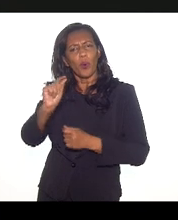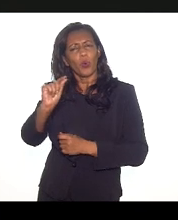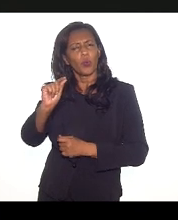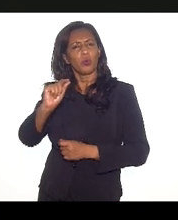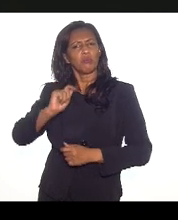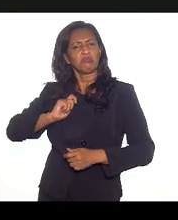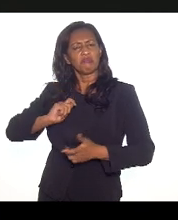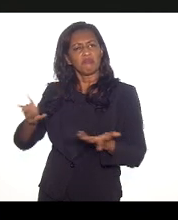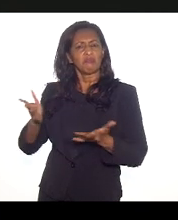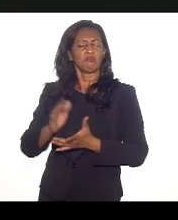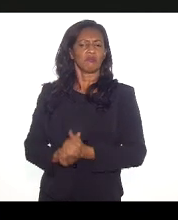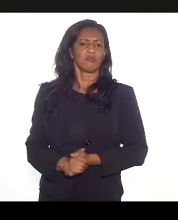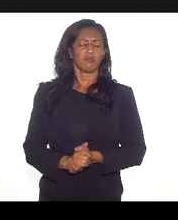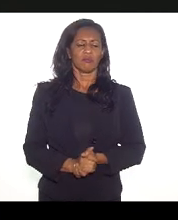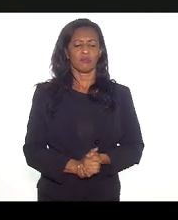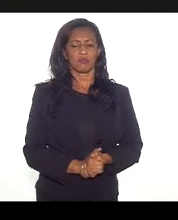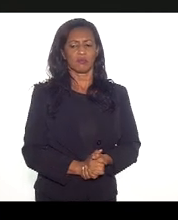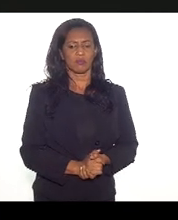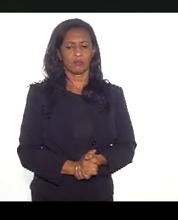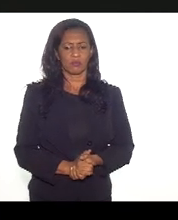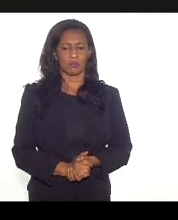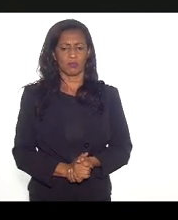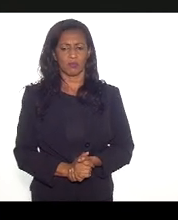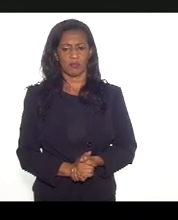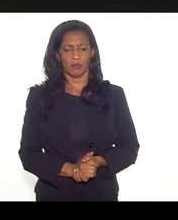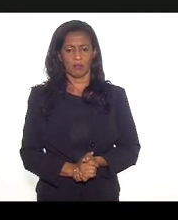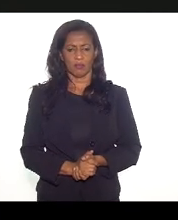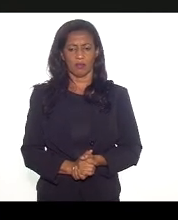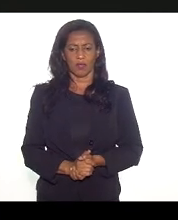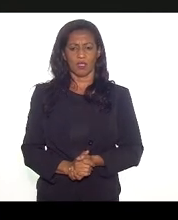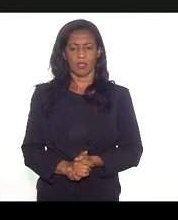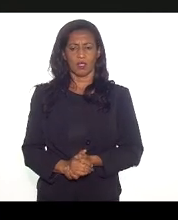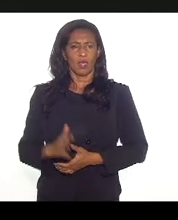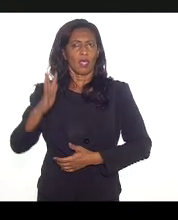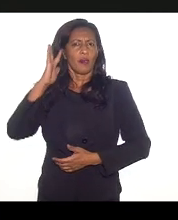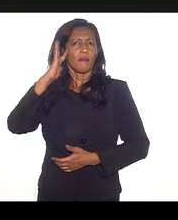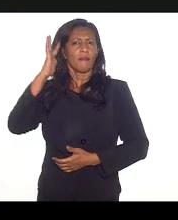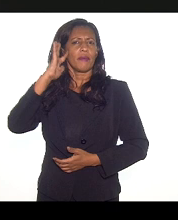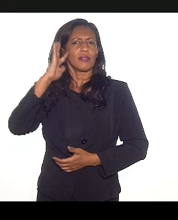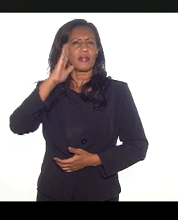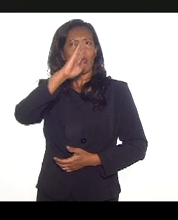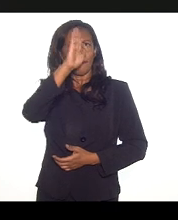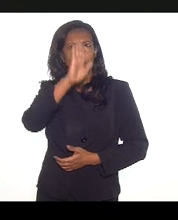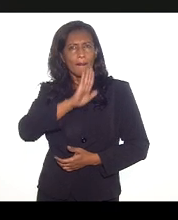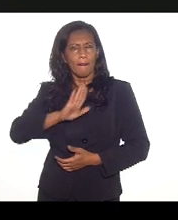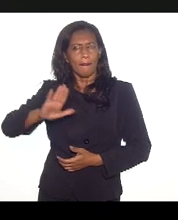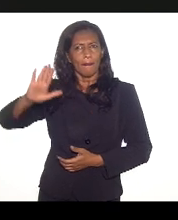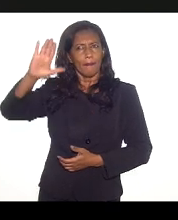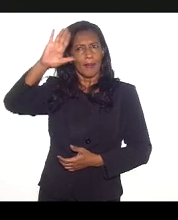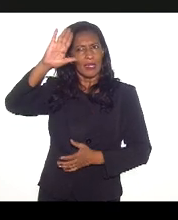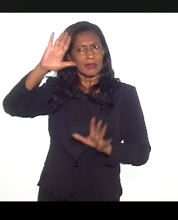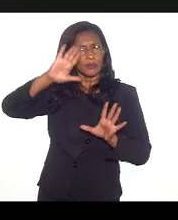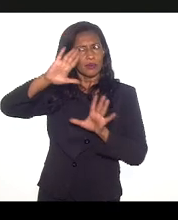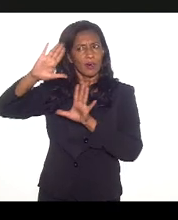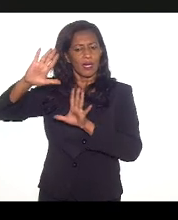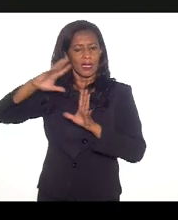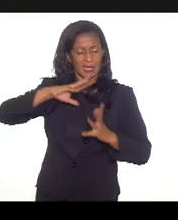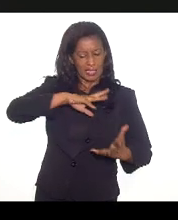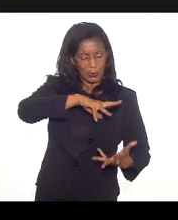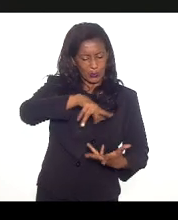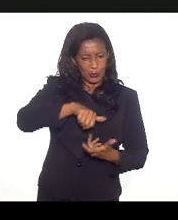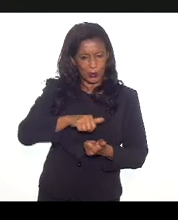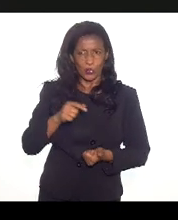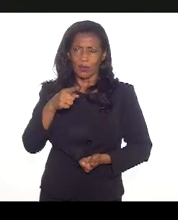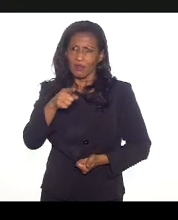cosmopolita, digamos assim, ter grandeza de pensar Brasil e mundo, está ali o nosso Valdeck com a bandeira ali do